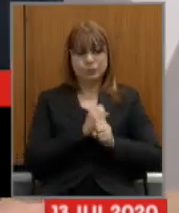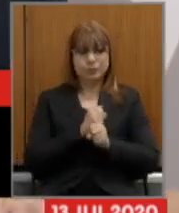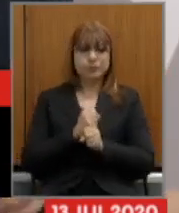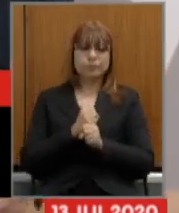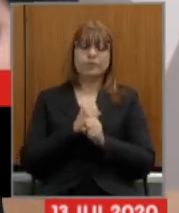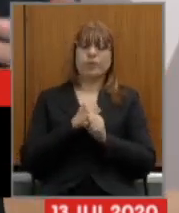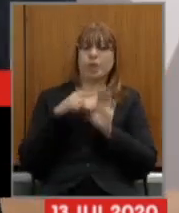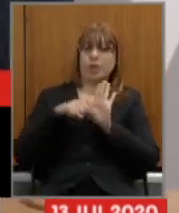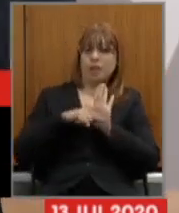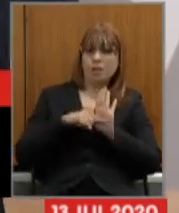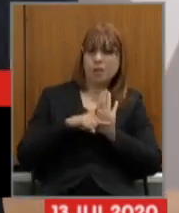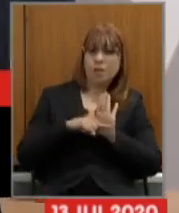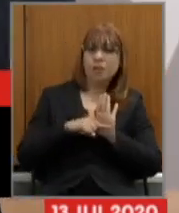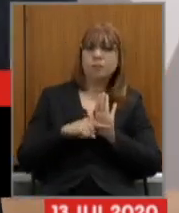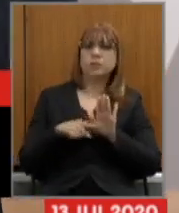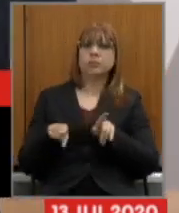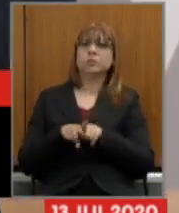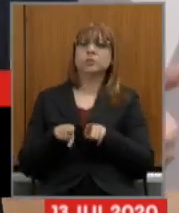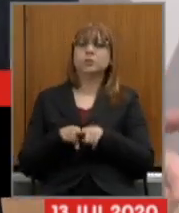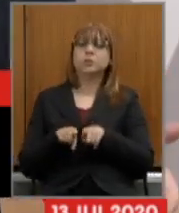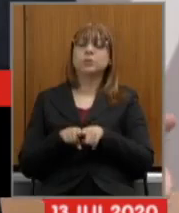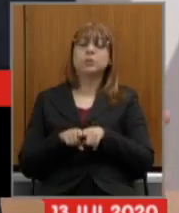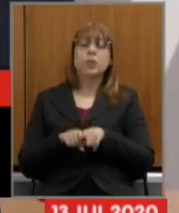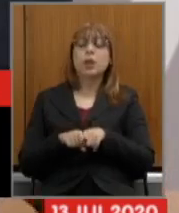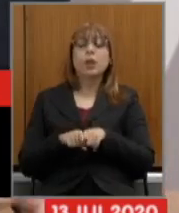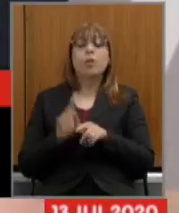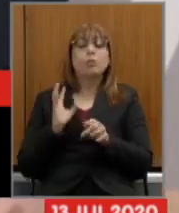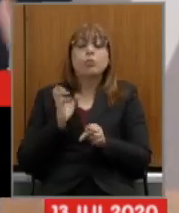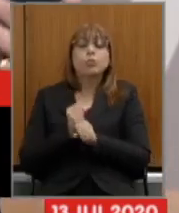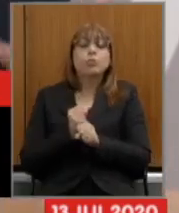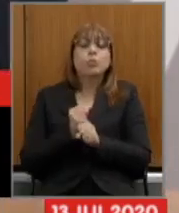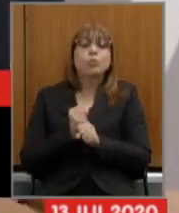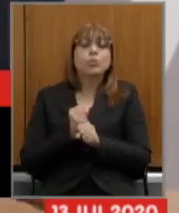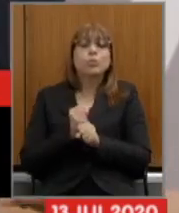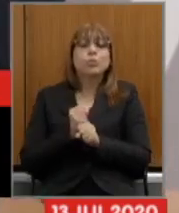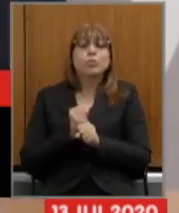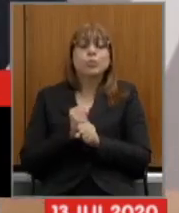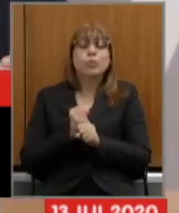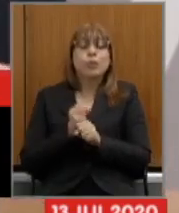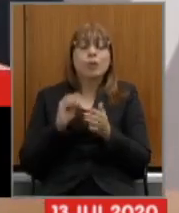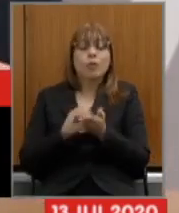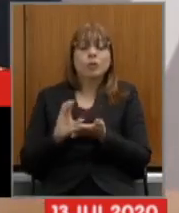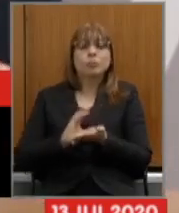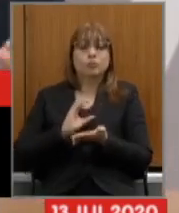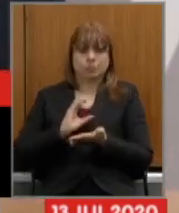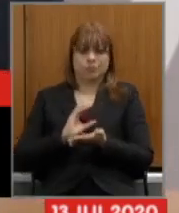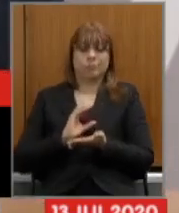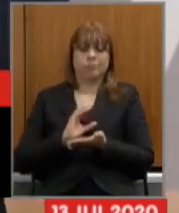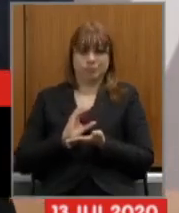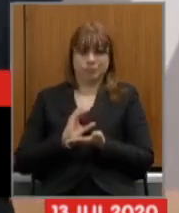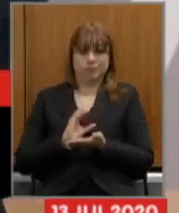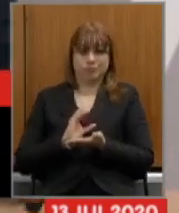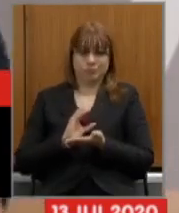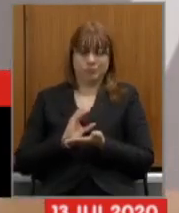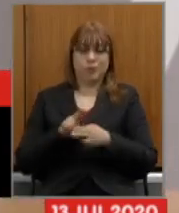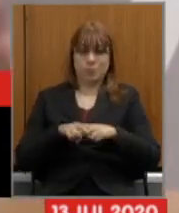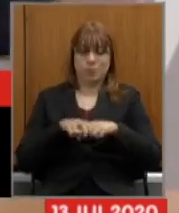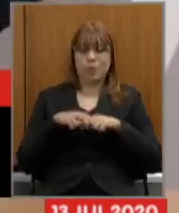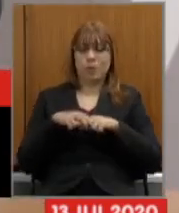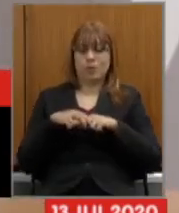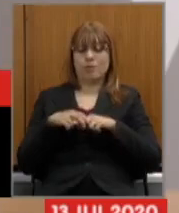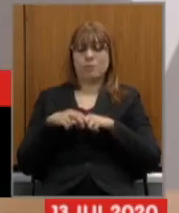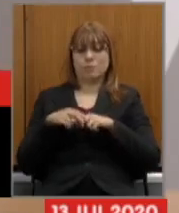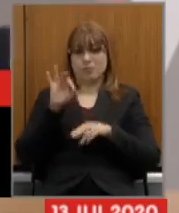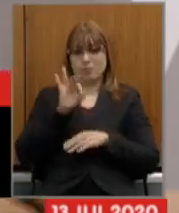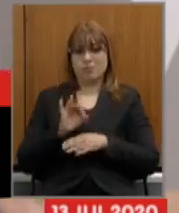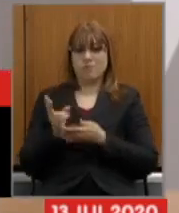atuarial e quanto o Tesouro deixaria de recolher para a Previdência a partir da majoração das alíquotas em ambos os cenários com